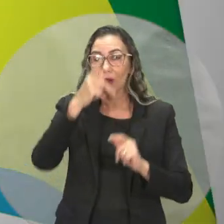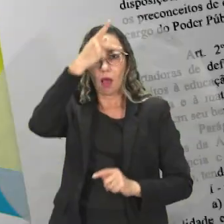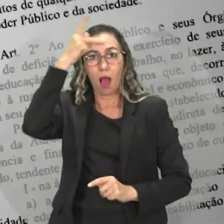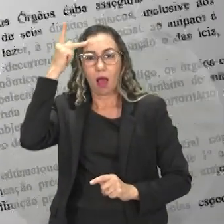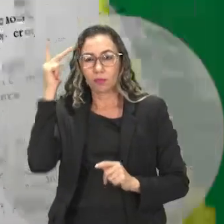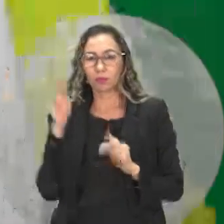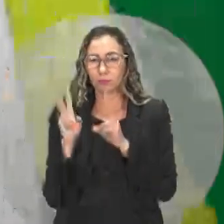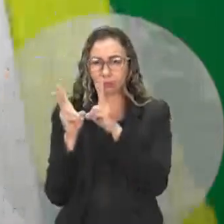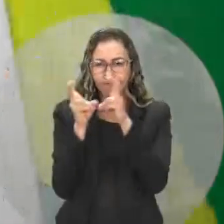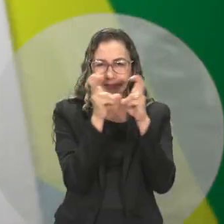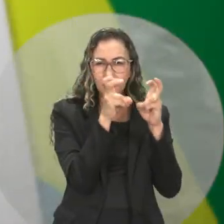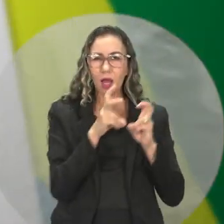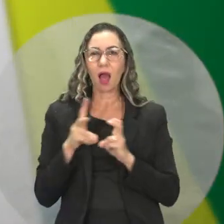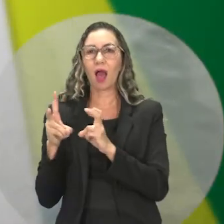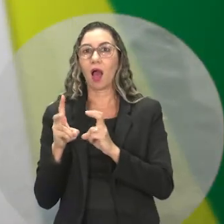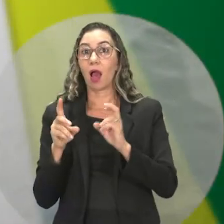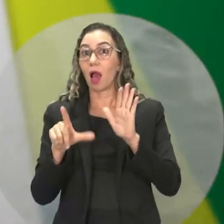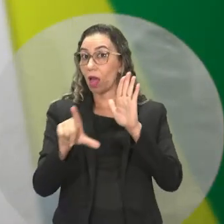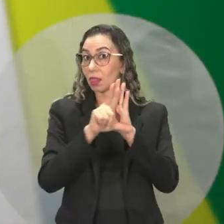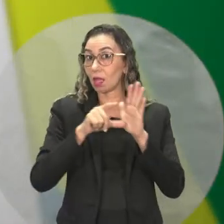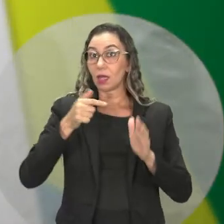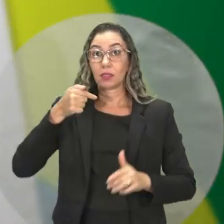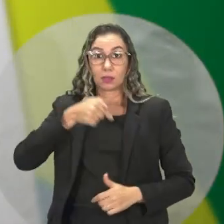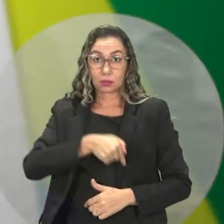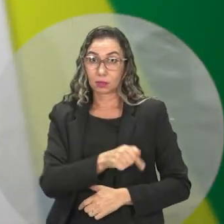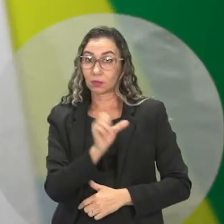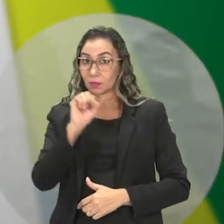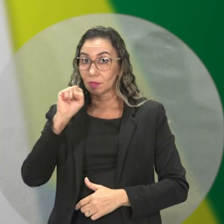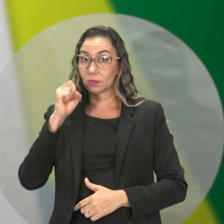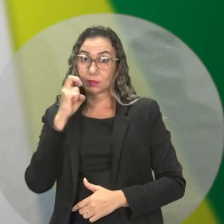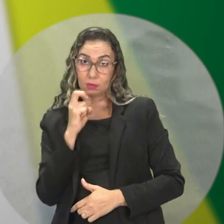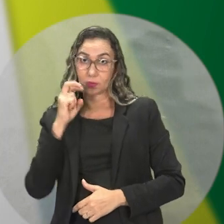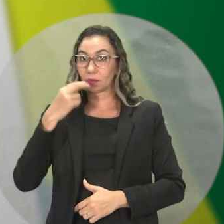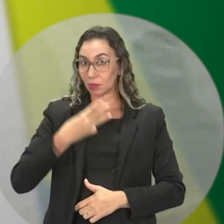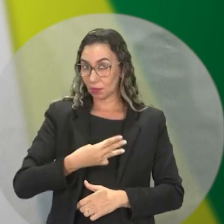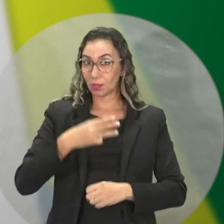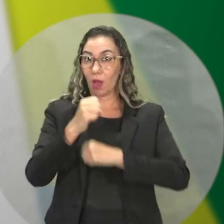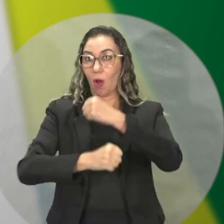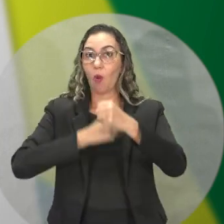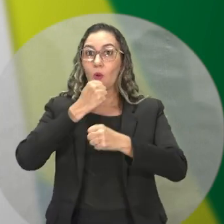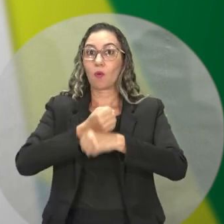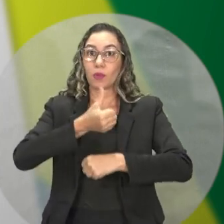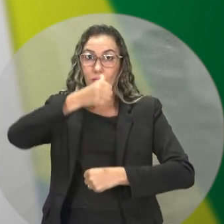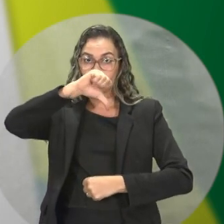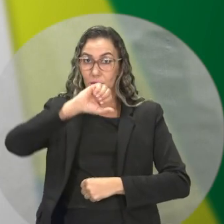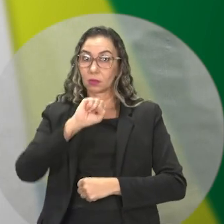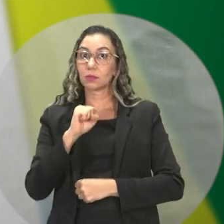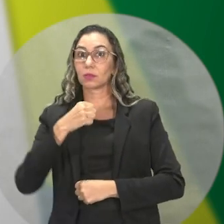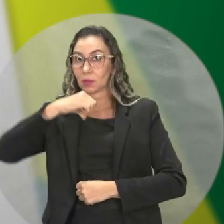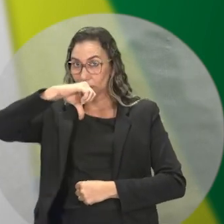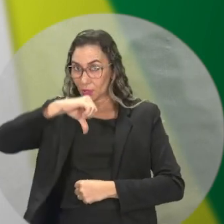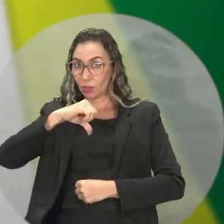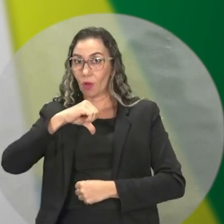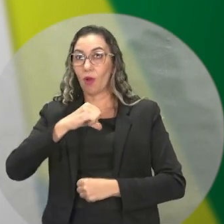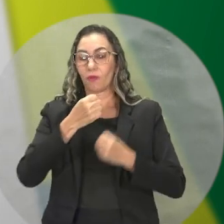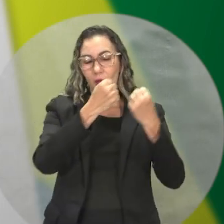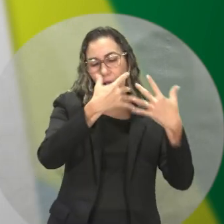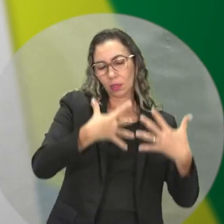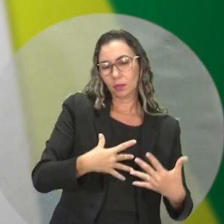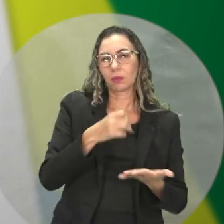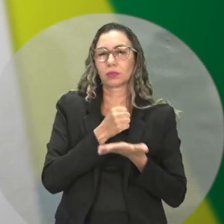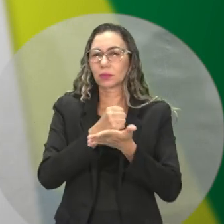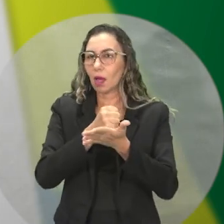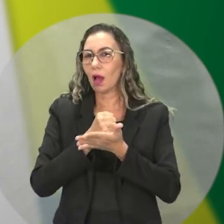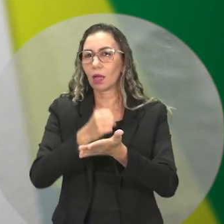observados. A Lei nº.853, de 1989, trata do apoio às